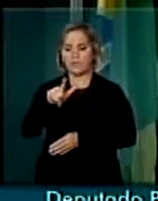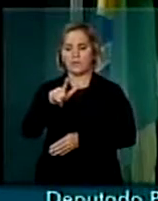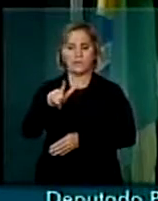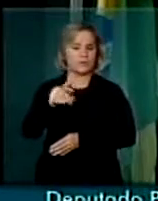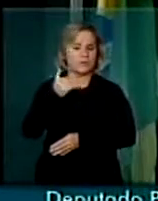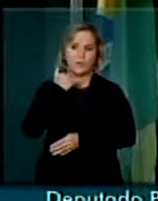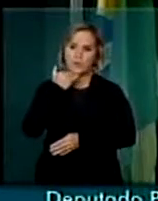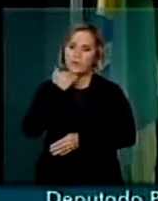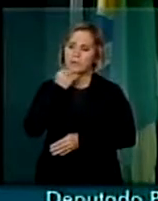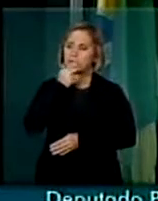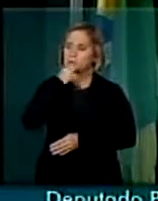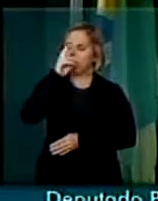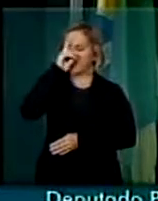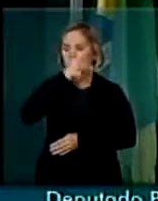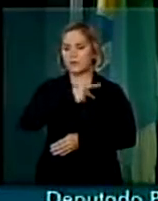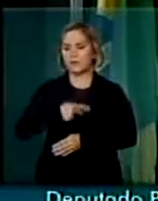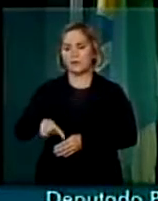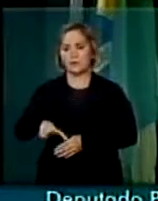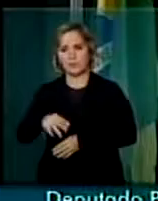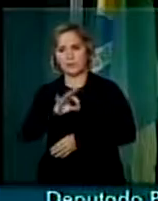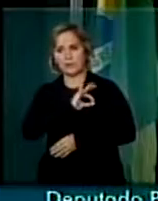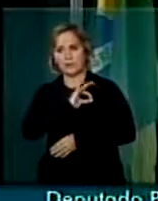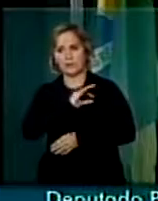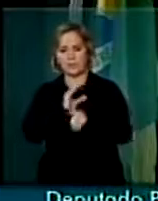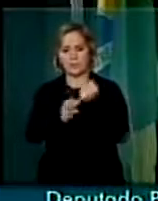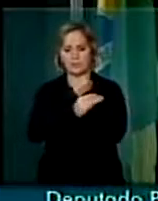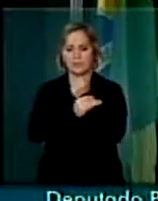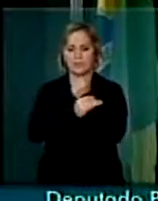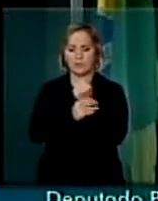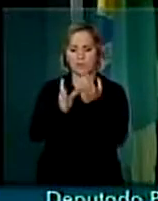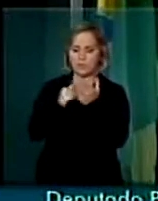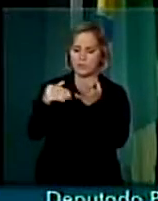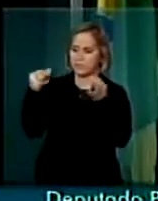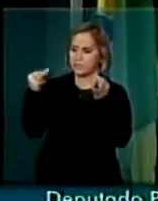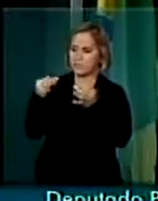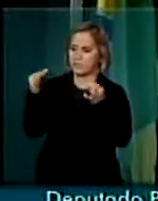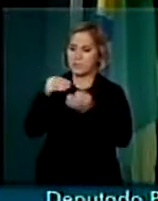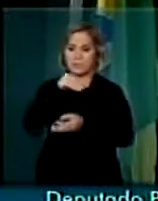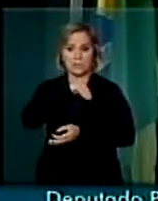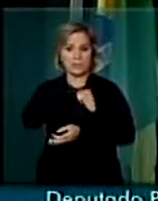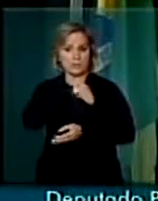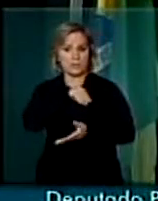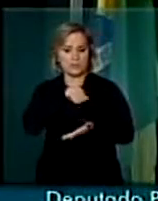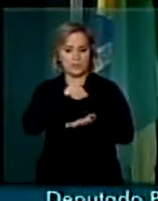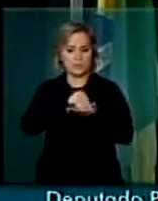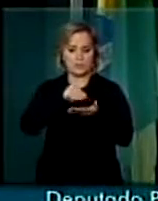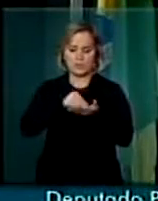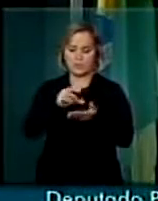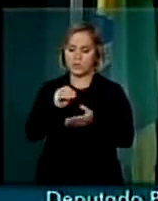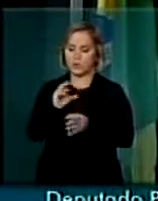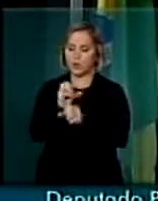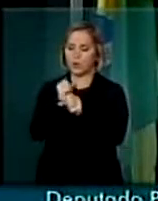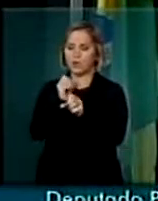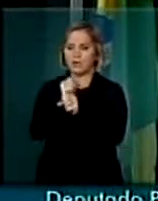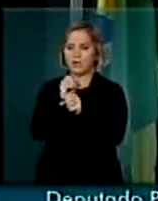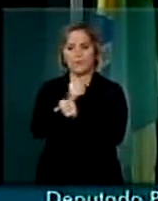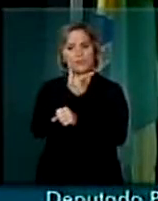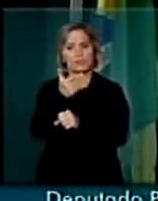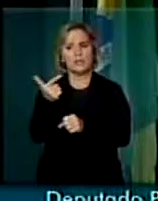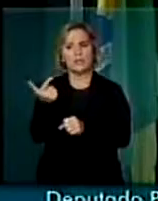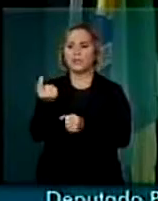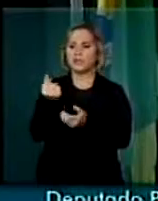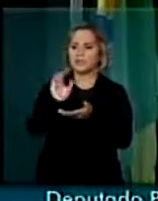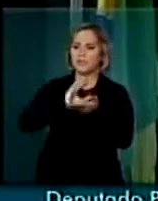que a área da segurança pública não tenha minimamente uma dotação orçamentária que garanta o mínimo de investimento